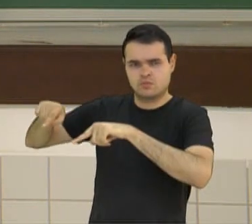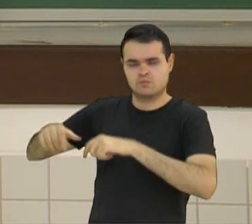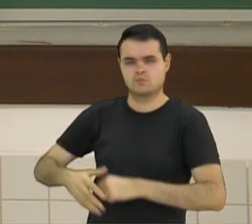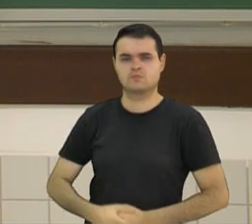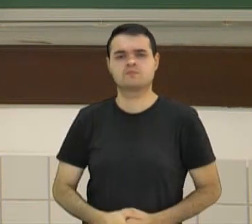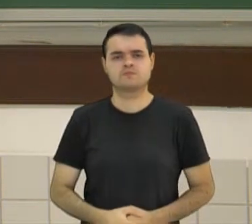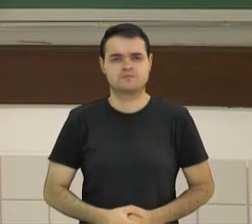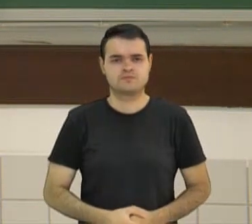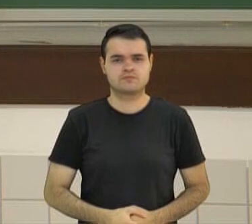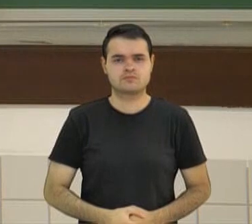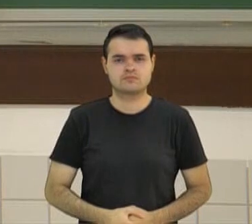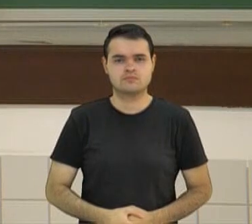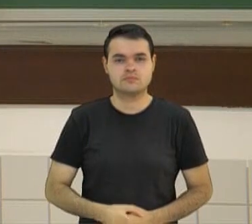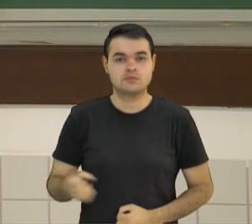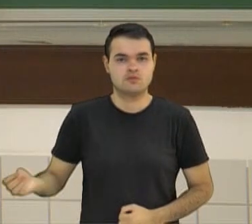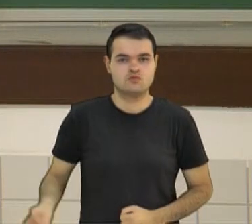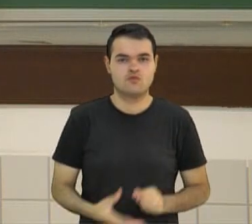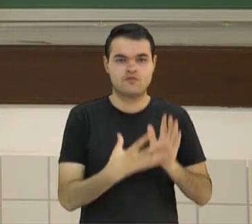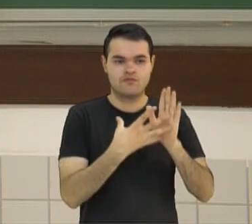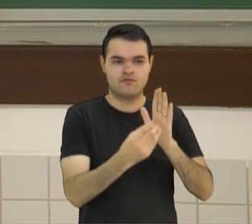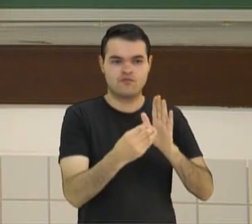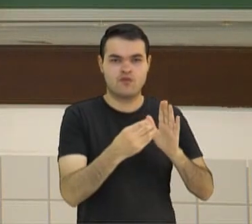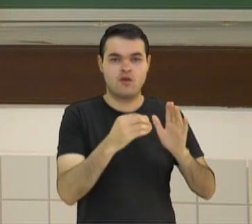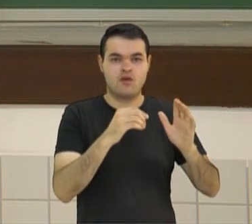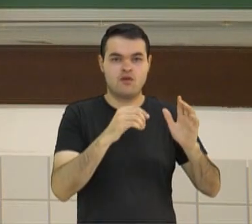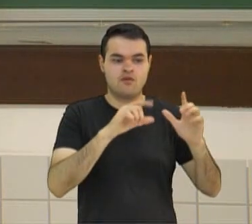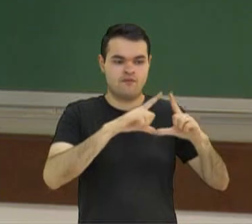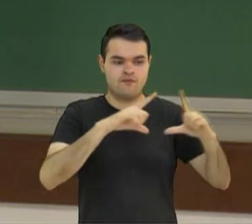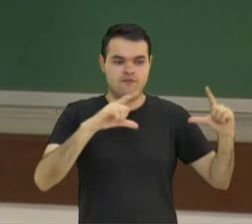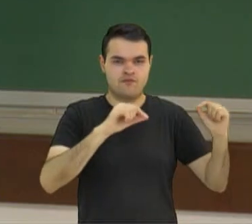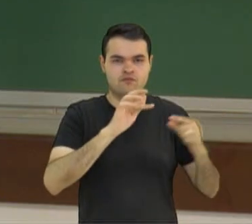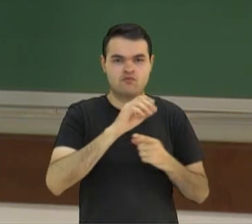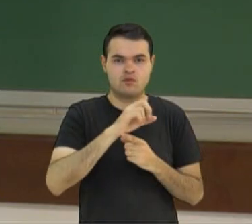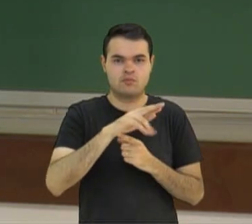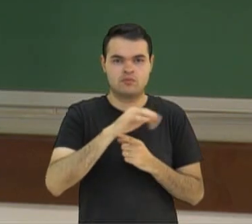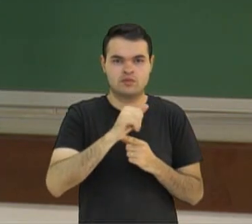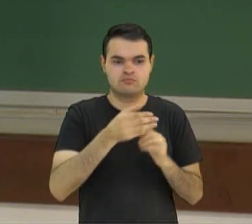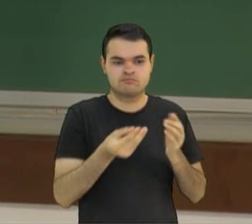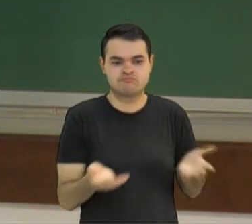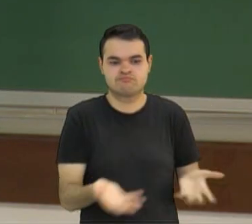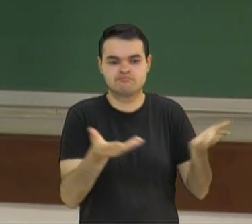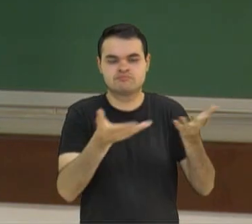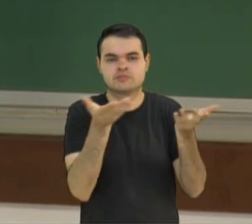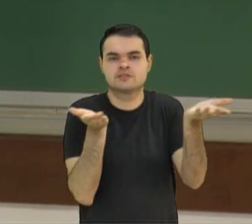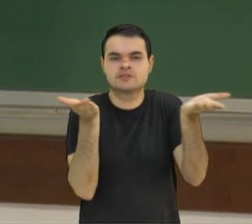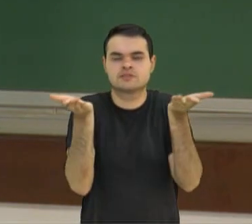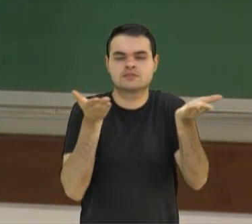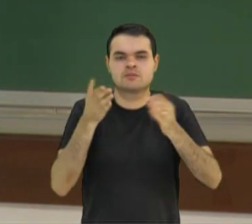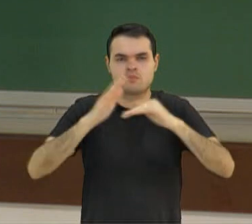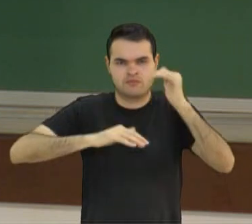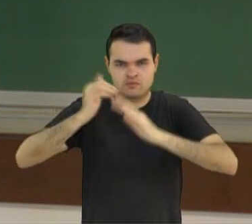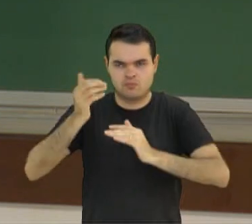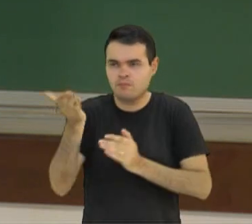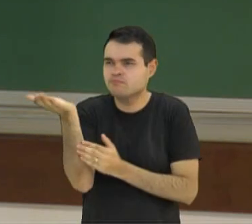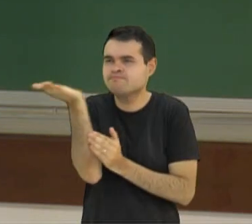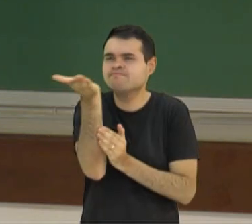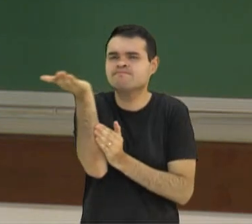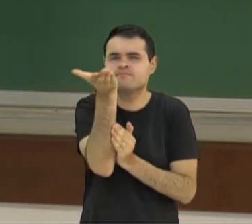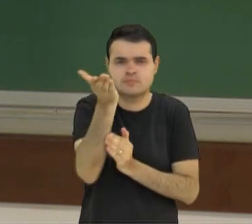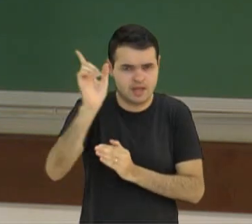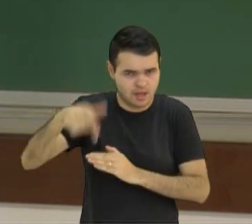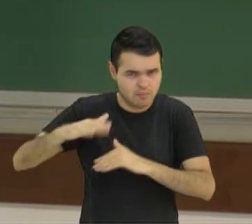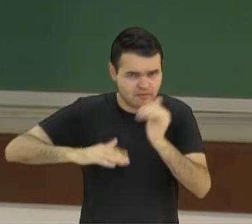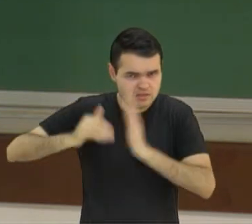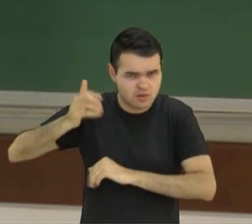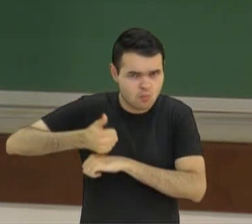Também diz, nova fórmula para favorecer a medicância profissional. Será que medigar é uma profissão? Então,